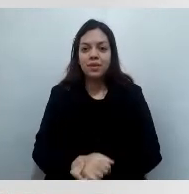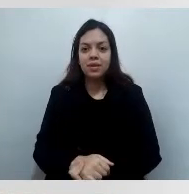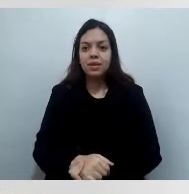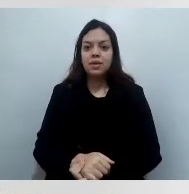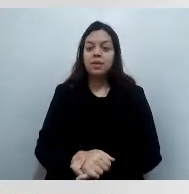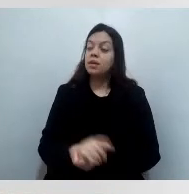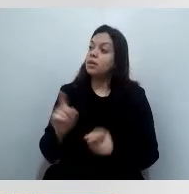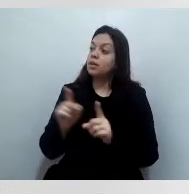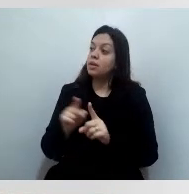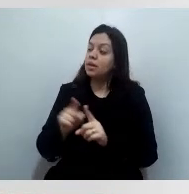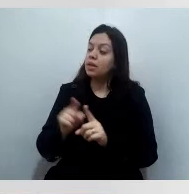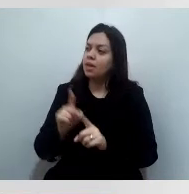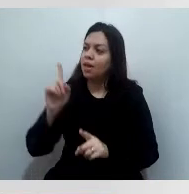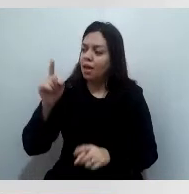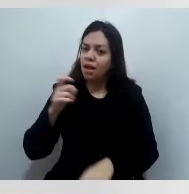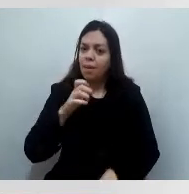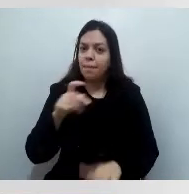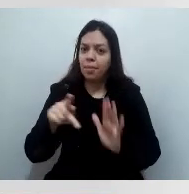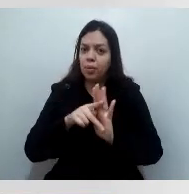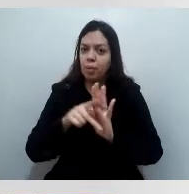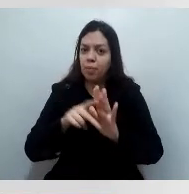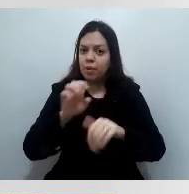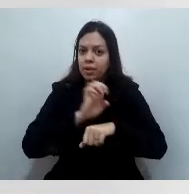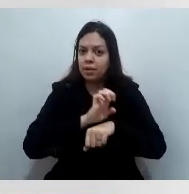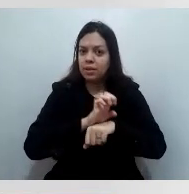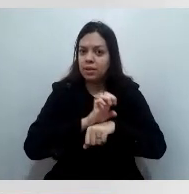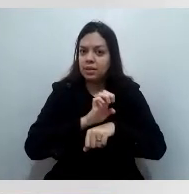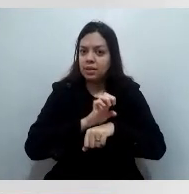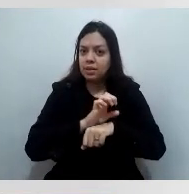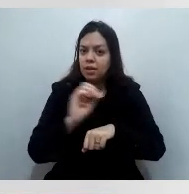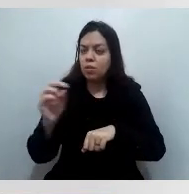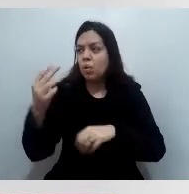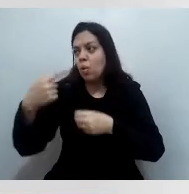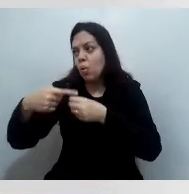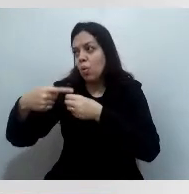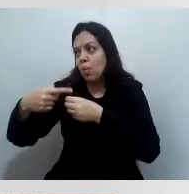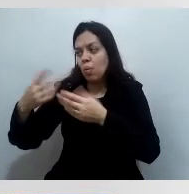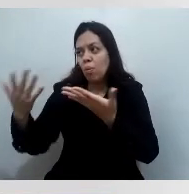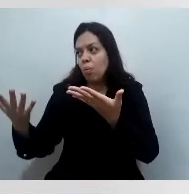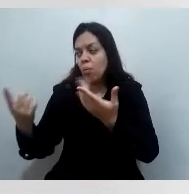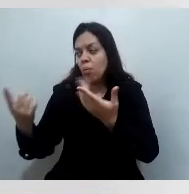ou ela é só municipal, me refiro aqui a Curitiba, e, por favor, você nos esclareça.